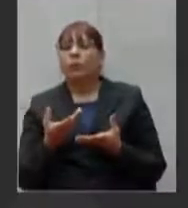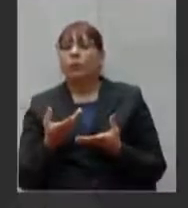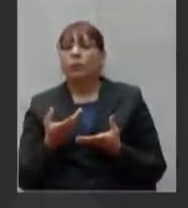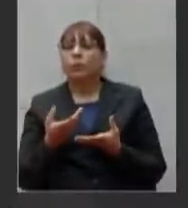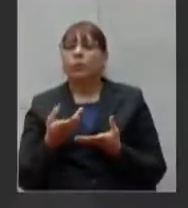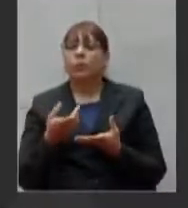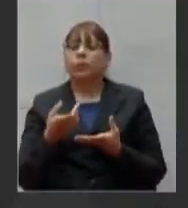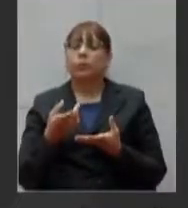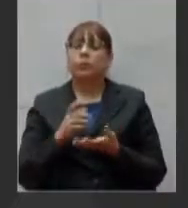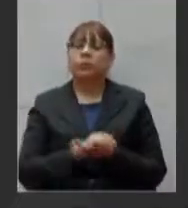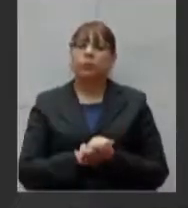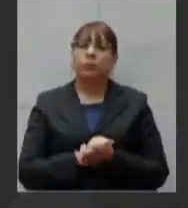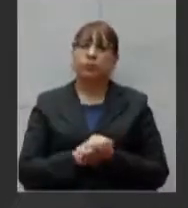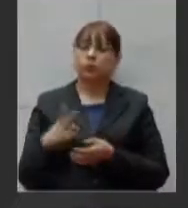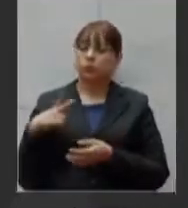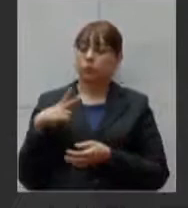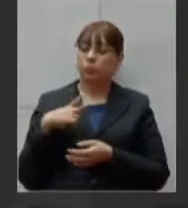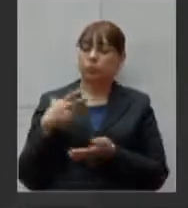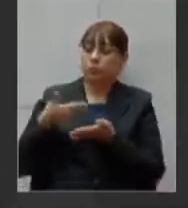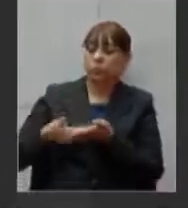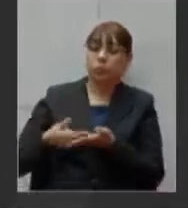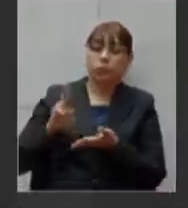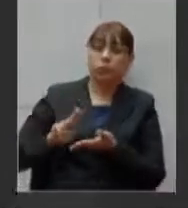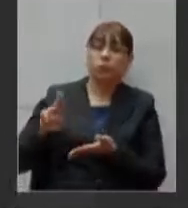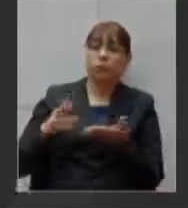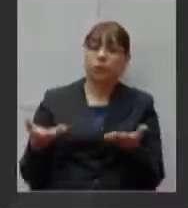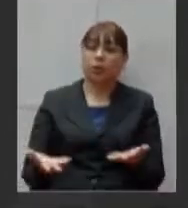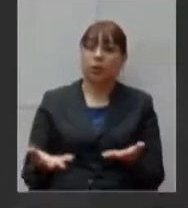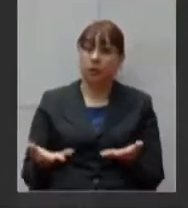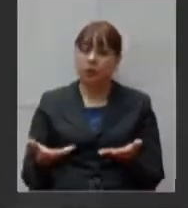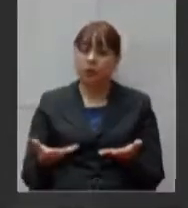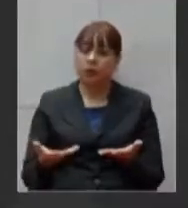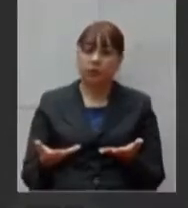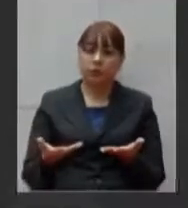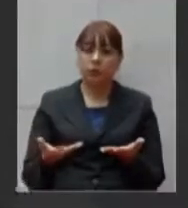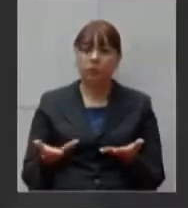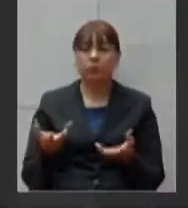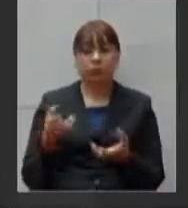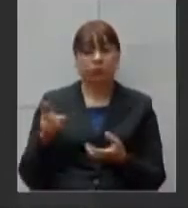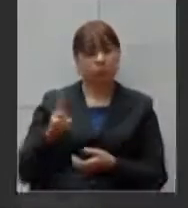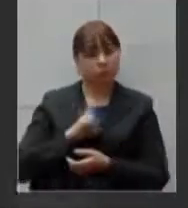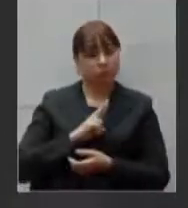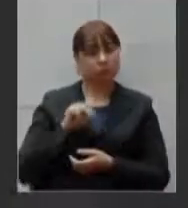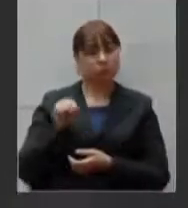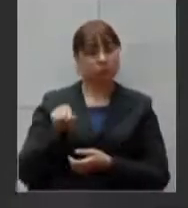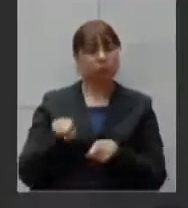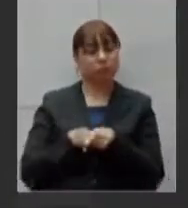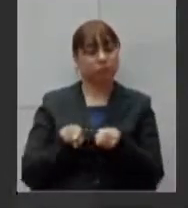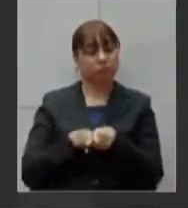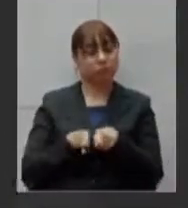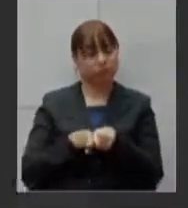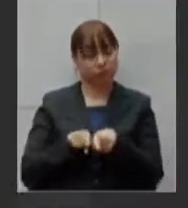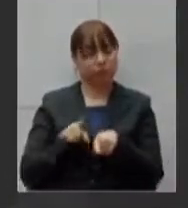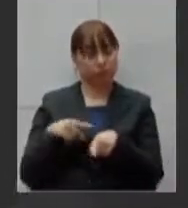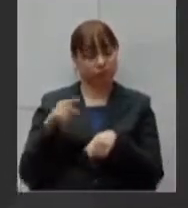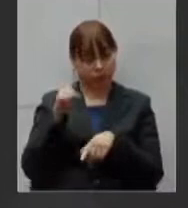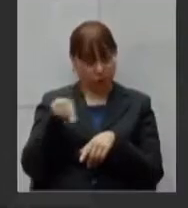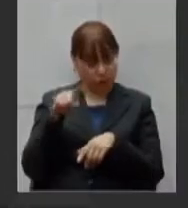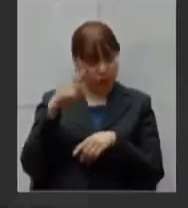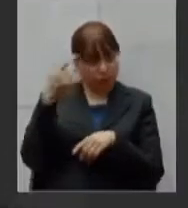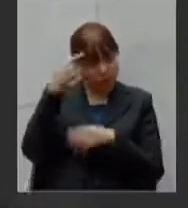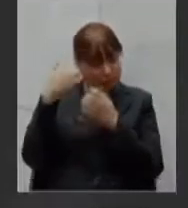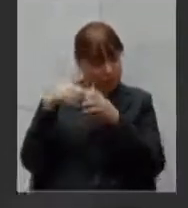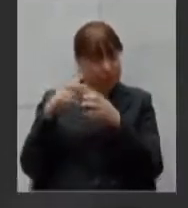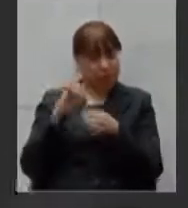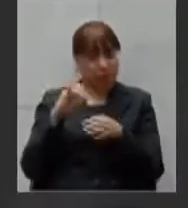iniciativa privada eu queria também um posicionamento do secretário se isso está sendo cogitado num momento